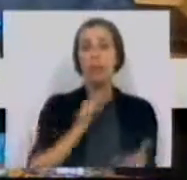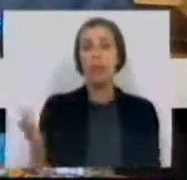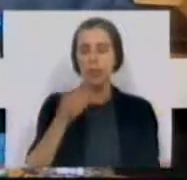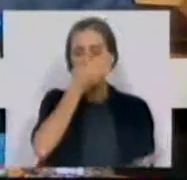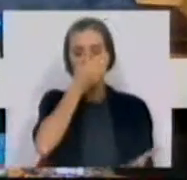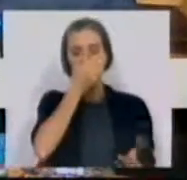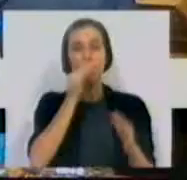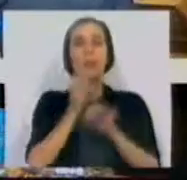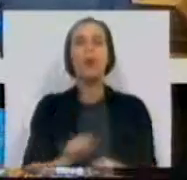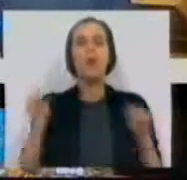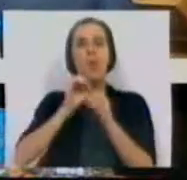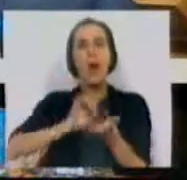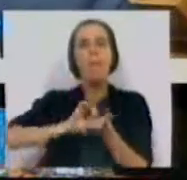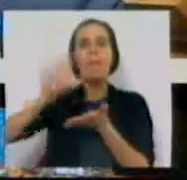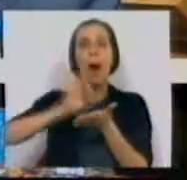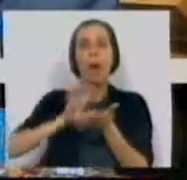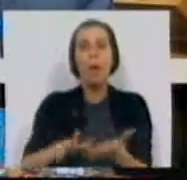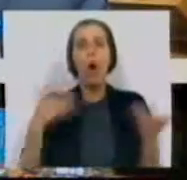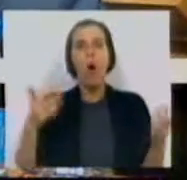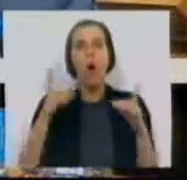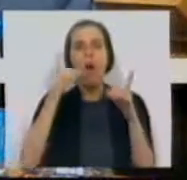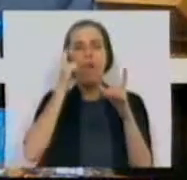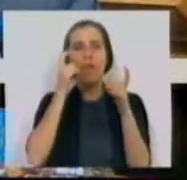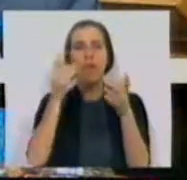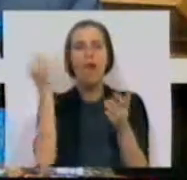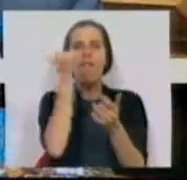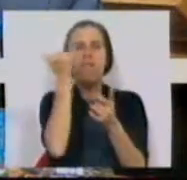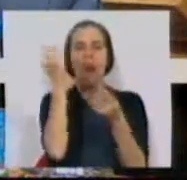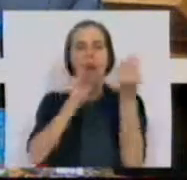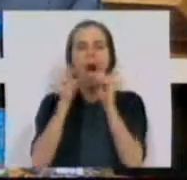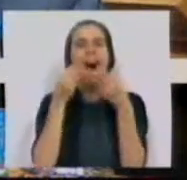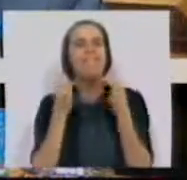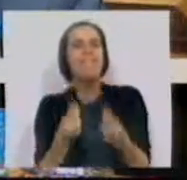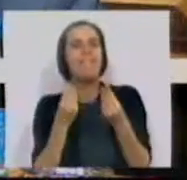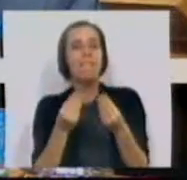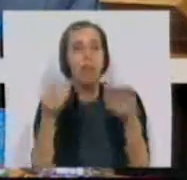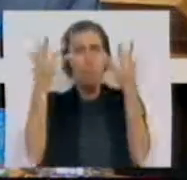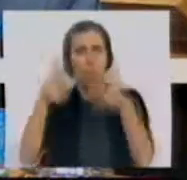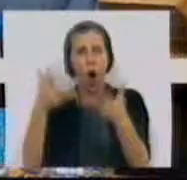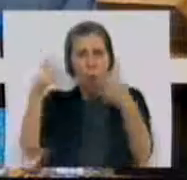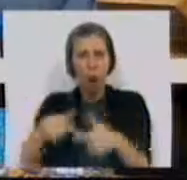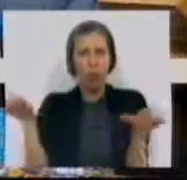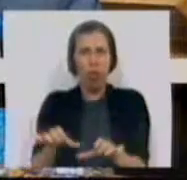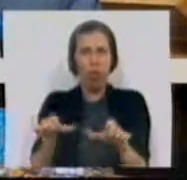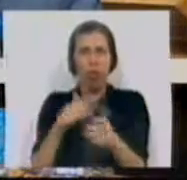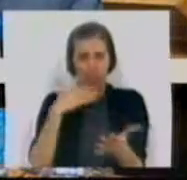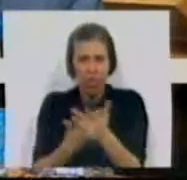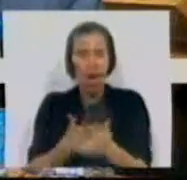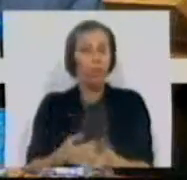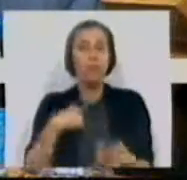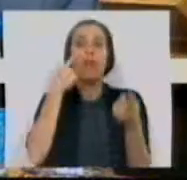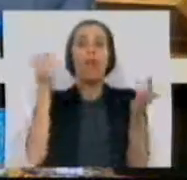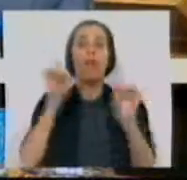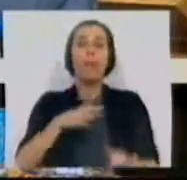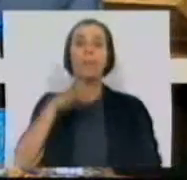que não há nenhum PowerPoint nem nenhum Photoshop que torne bom um mau orçamento. E por isso lhe digo e